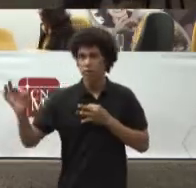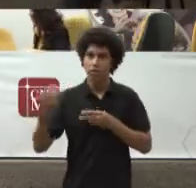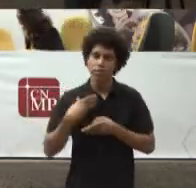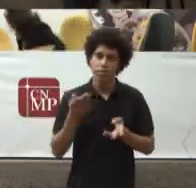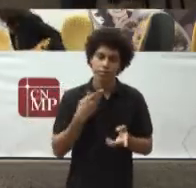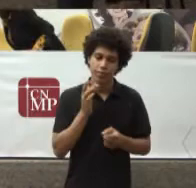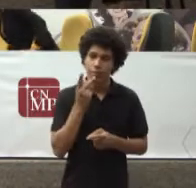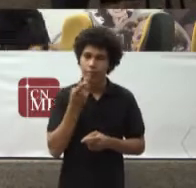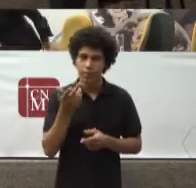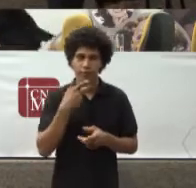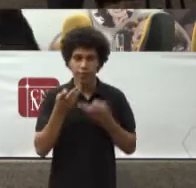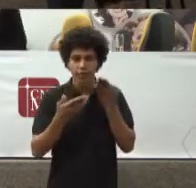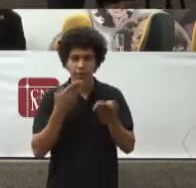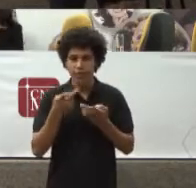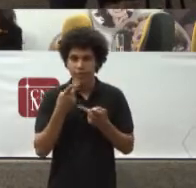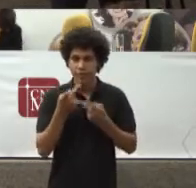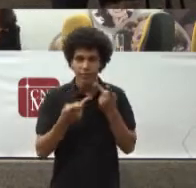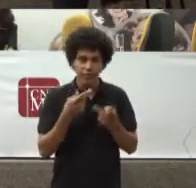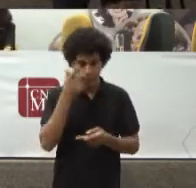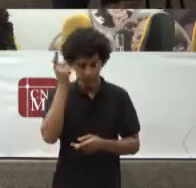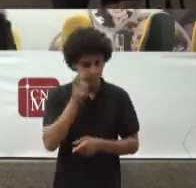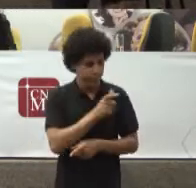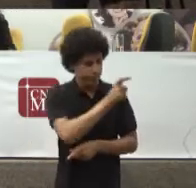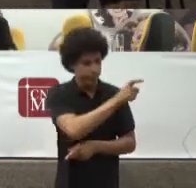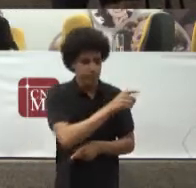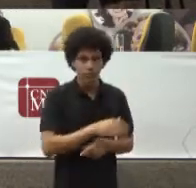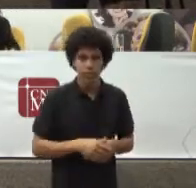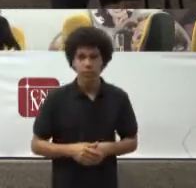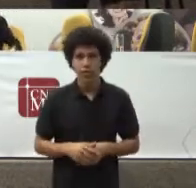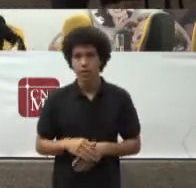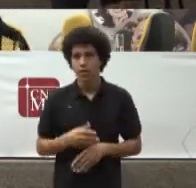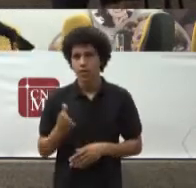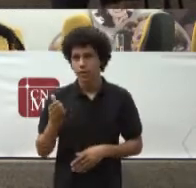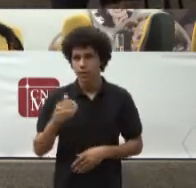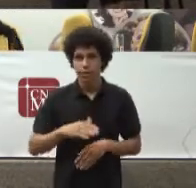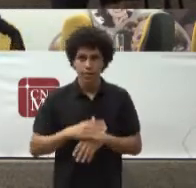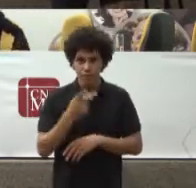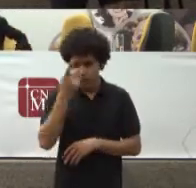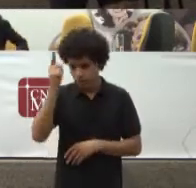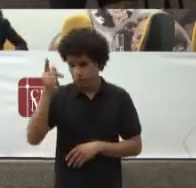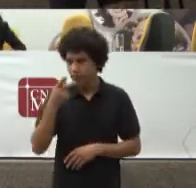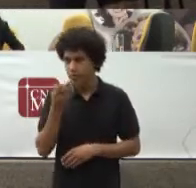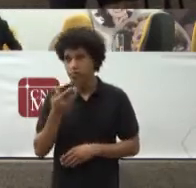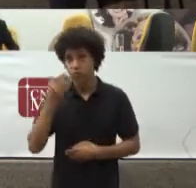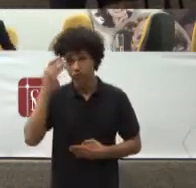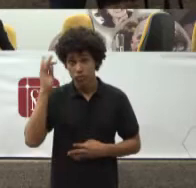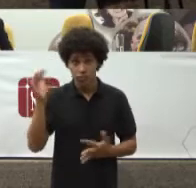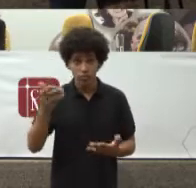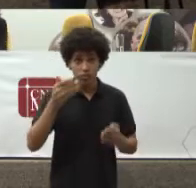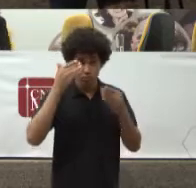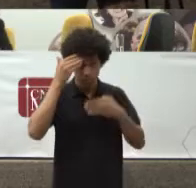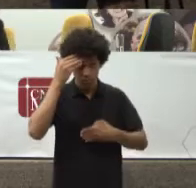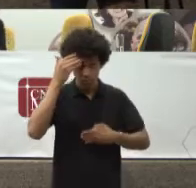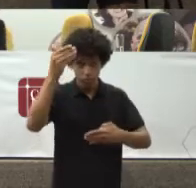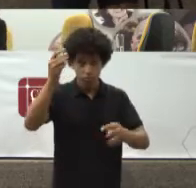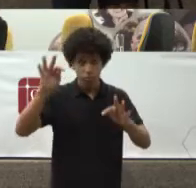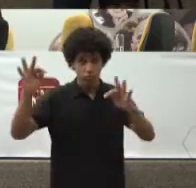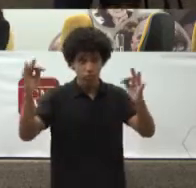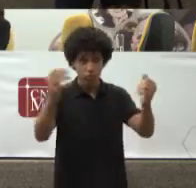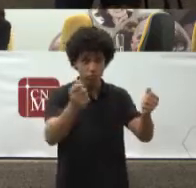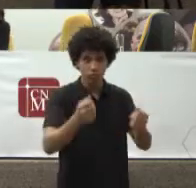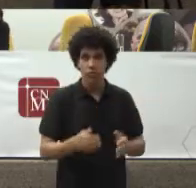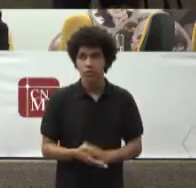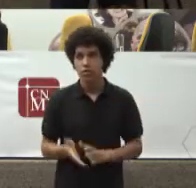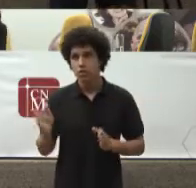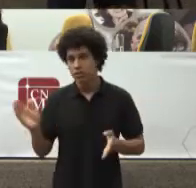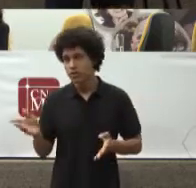considerações Mais uma vez Cumprimentando A todos E Já saudado Meu